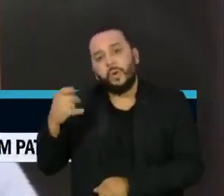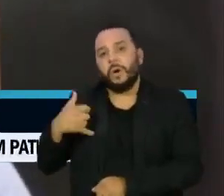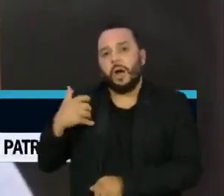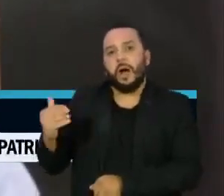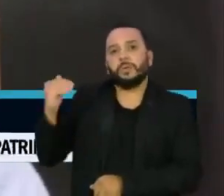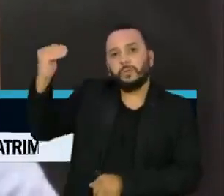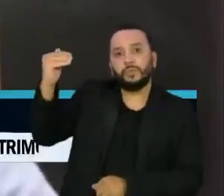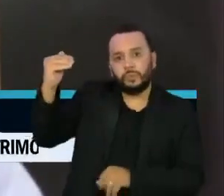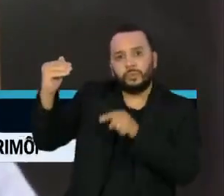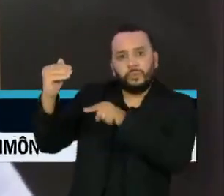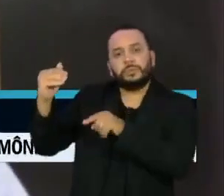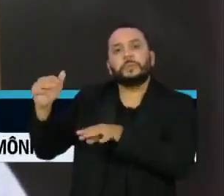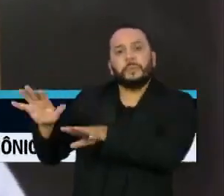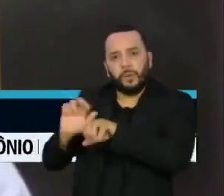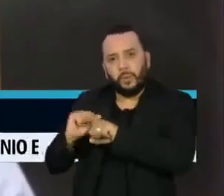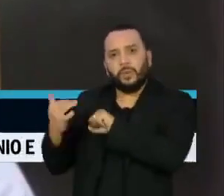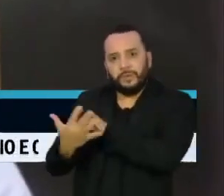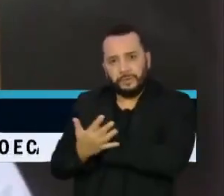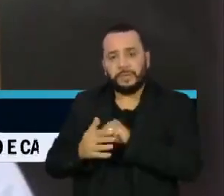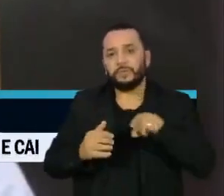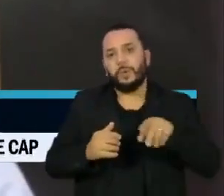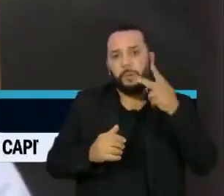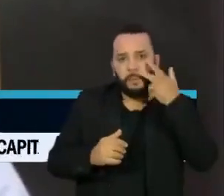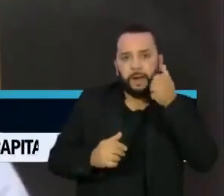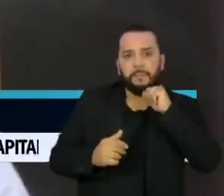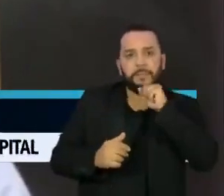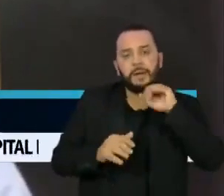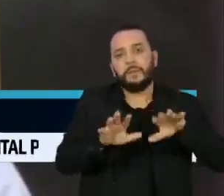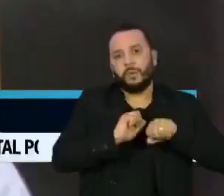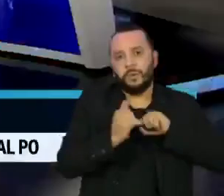antes ou concomitantemente com Covid-19.